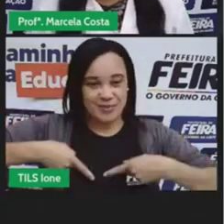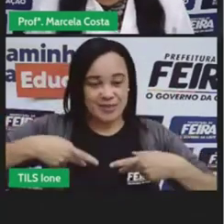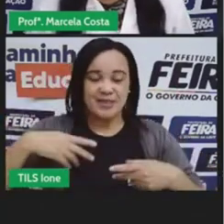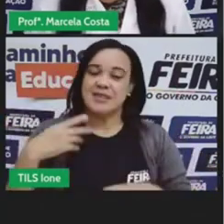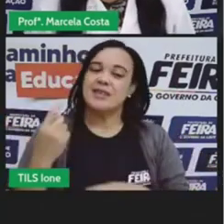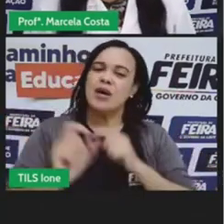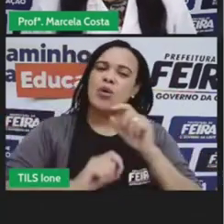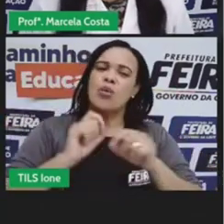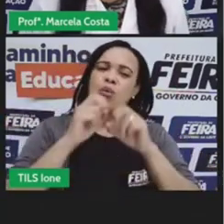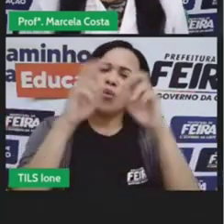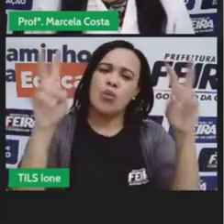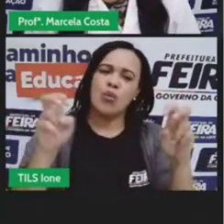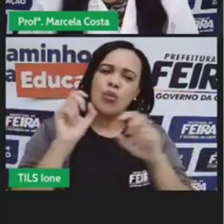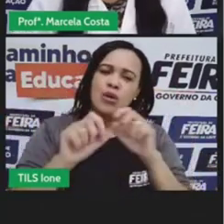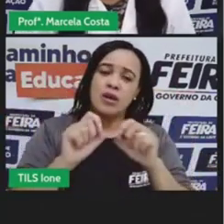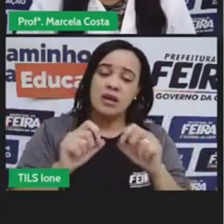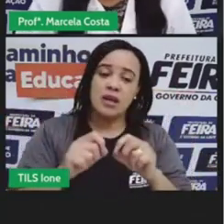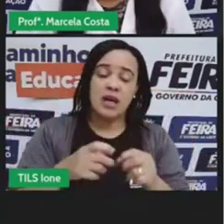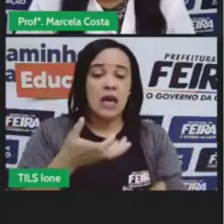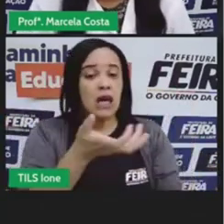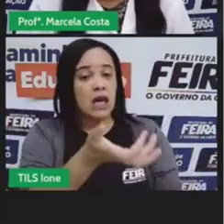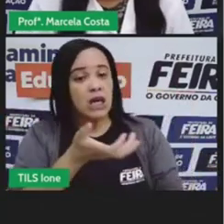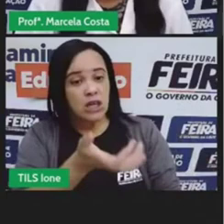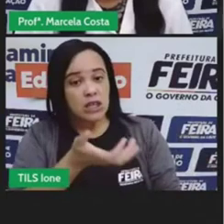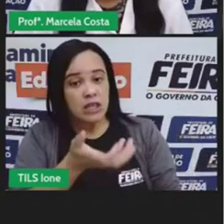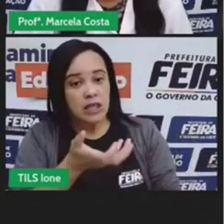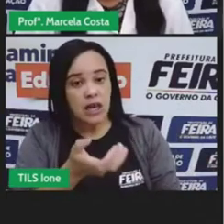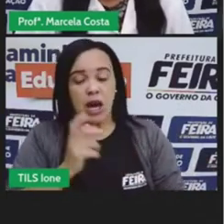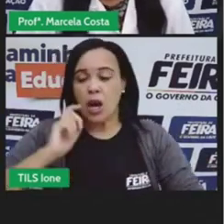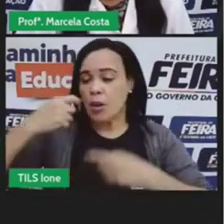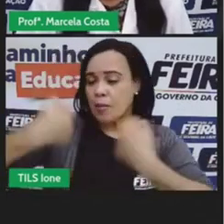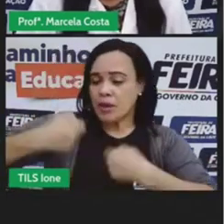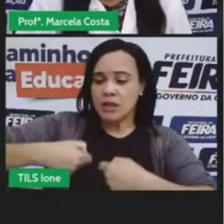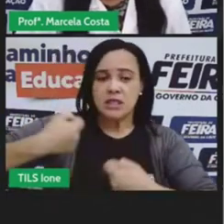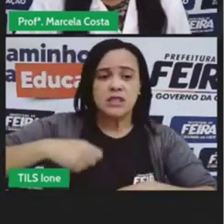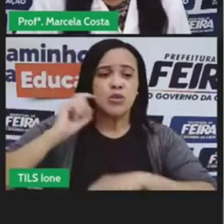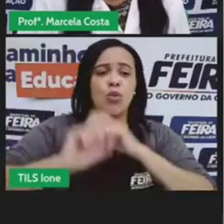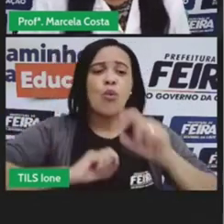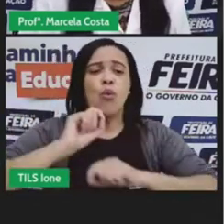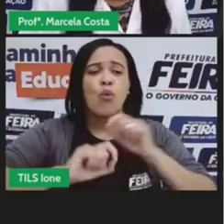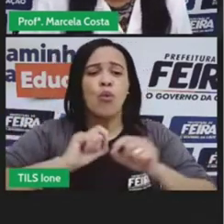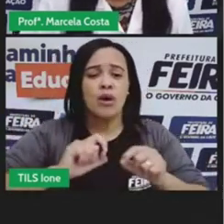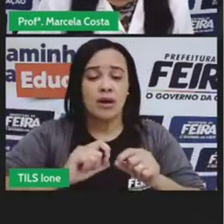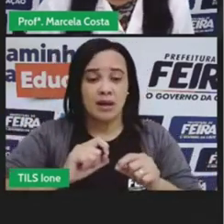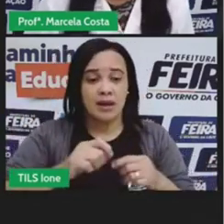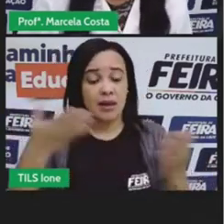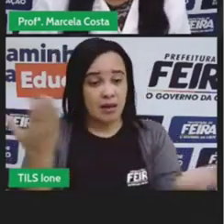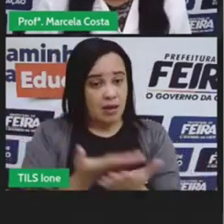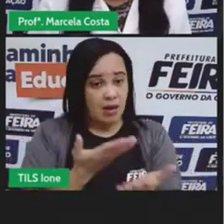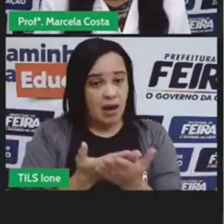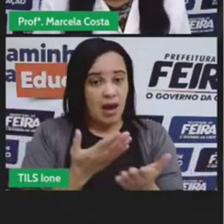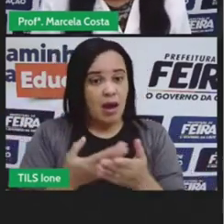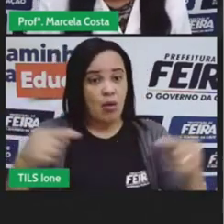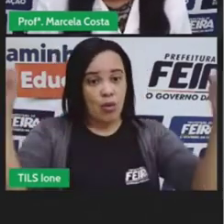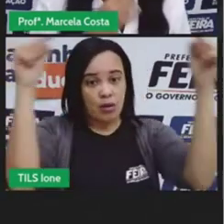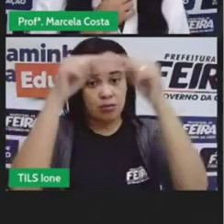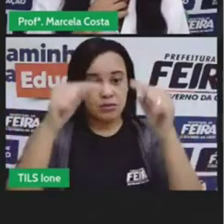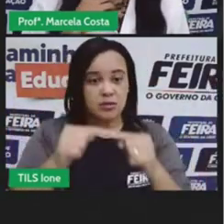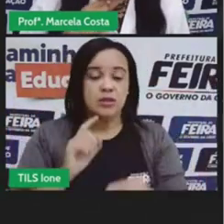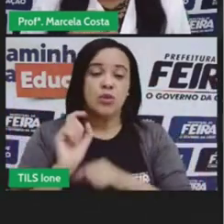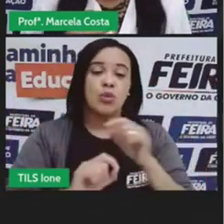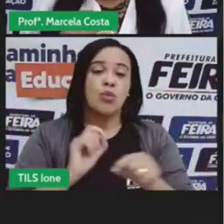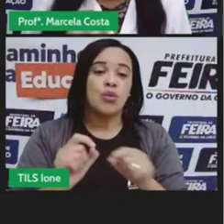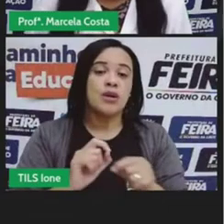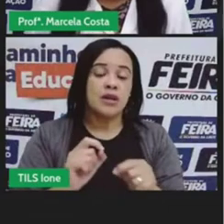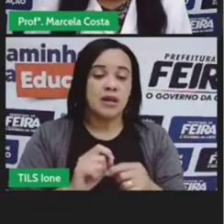quero. Então, com essa aula, você vai aprender a relacionar a